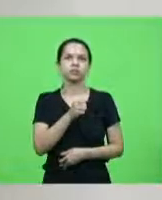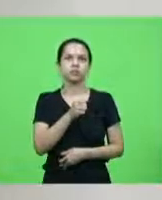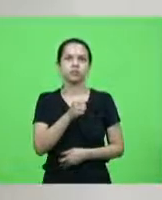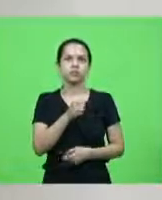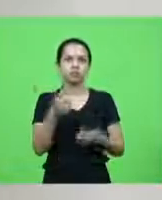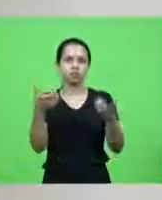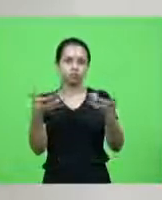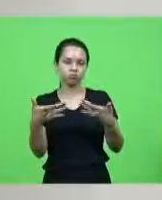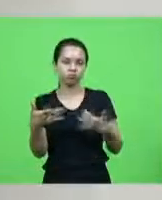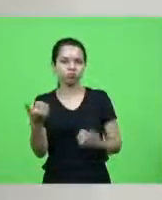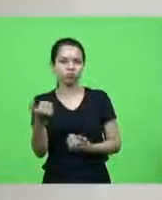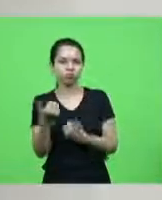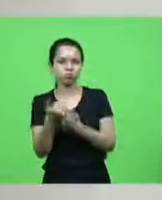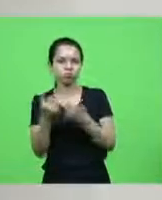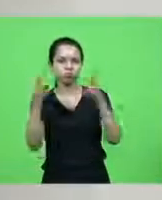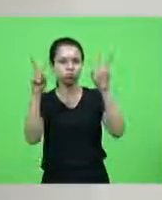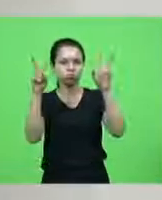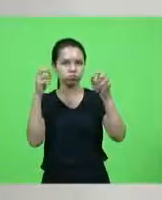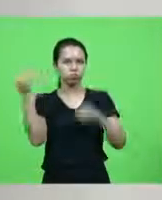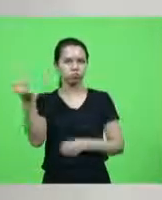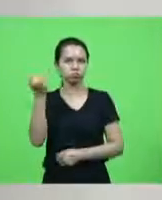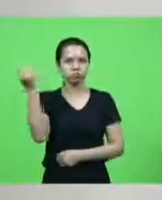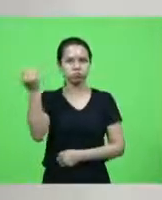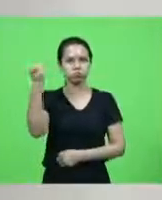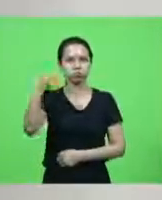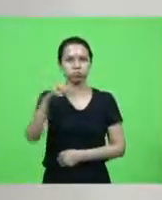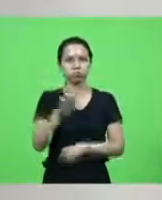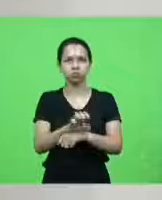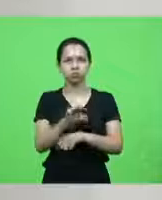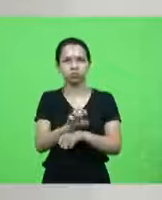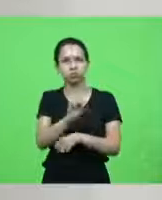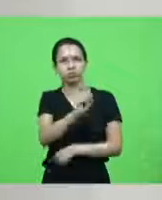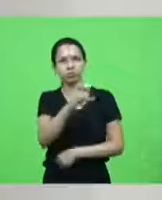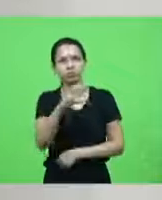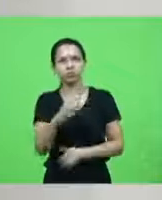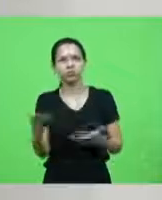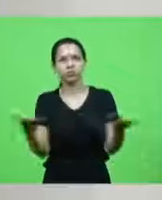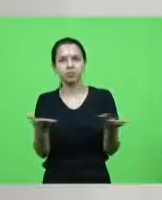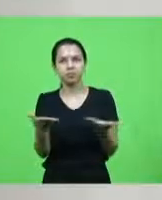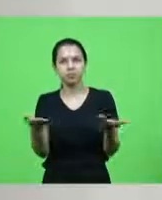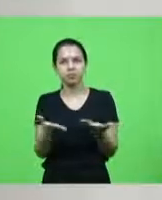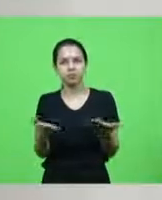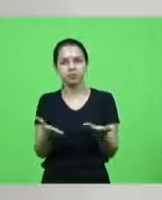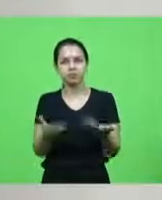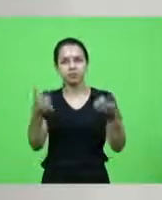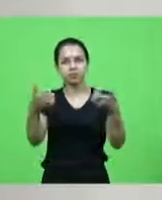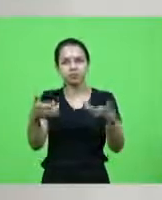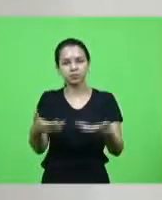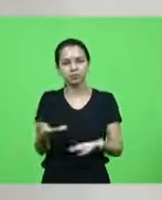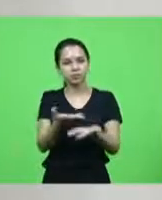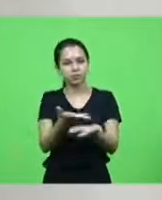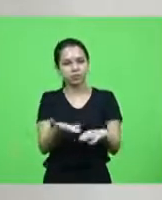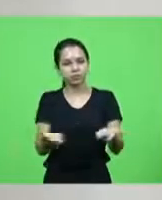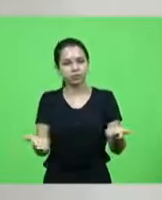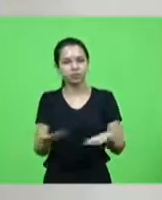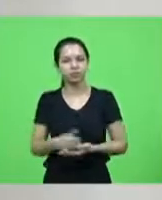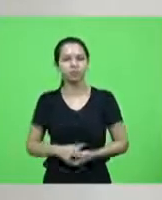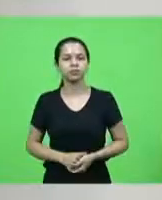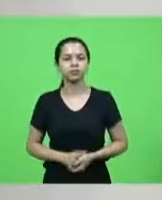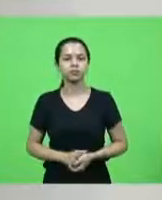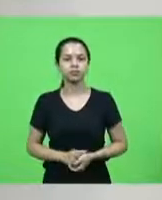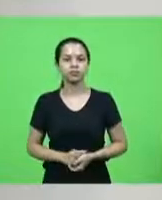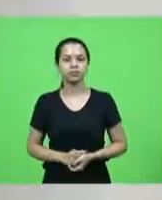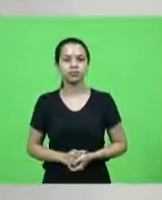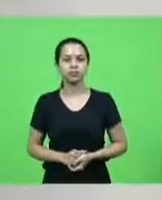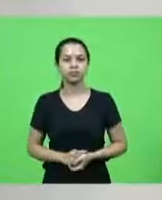a uma causa que é muito importante para o nosso estado de Santa Catarina hoje eu quero falar aos colegas da situação que